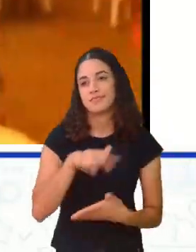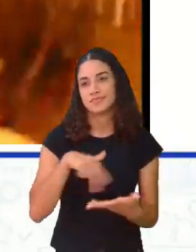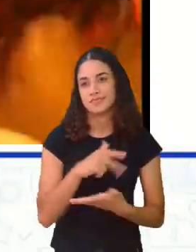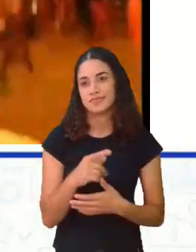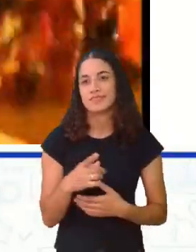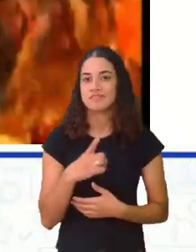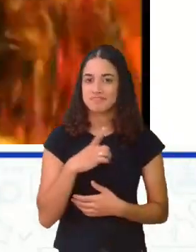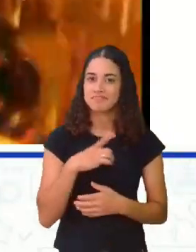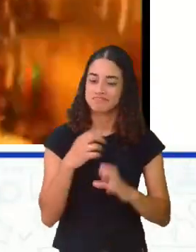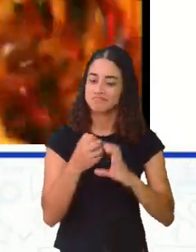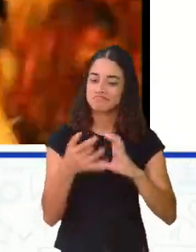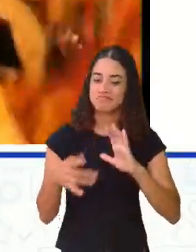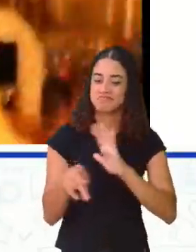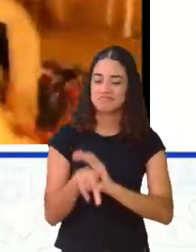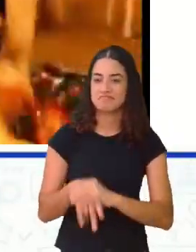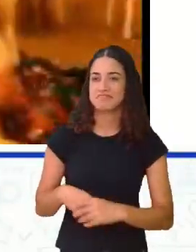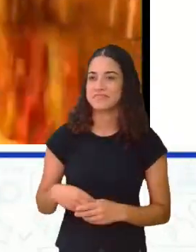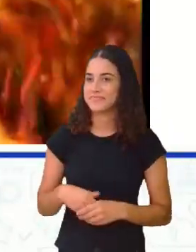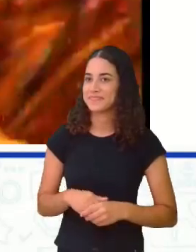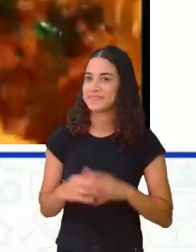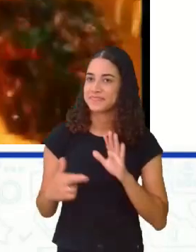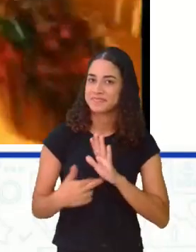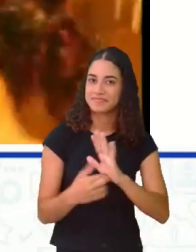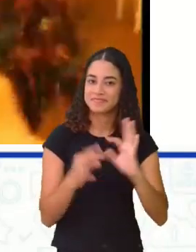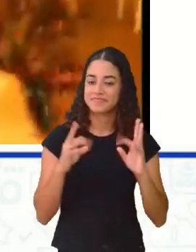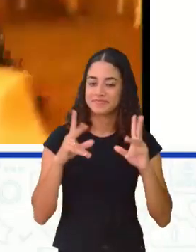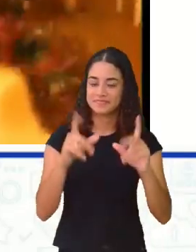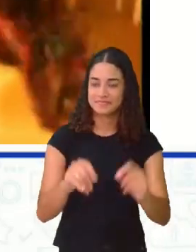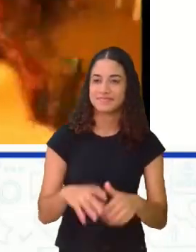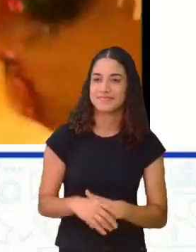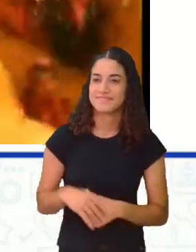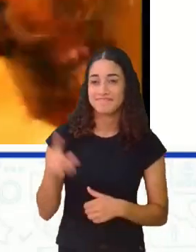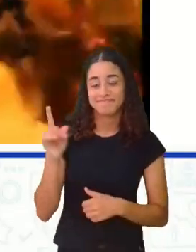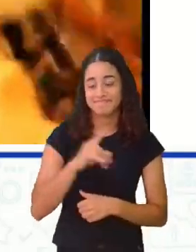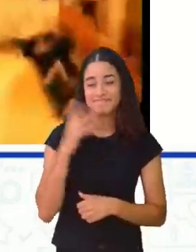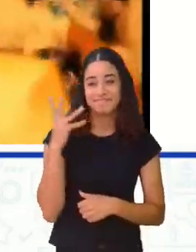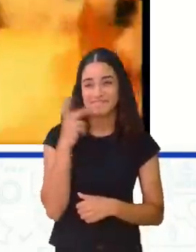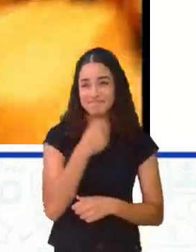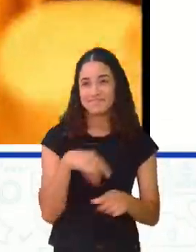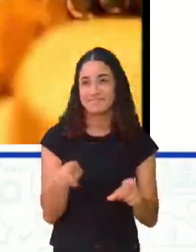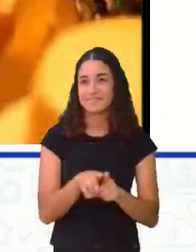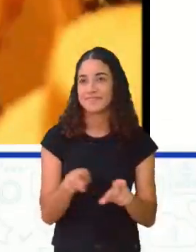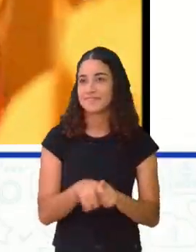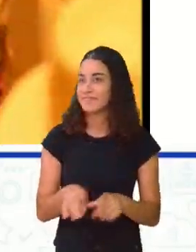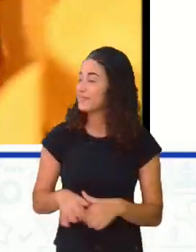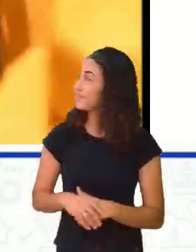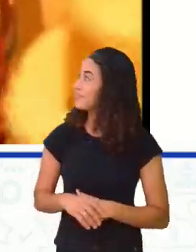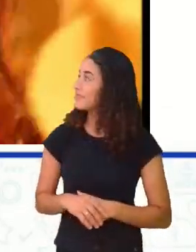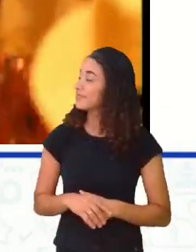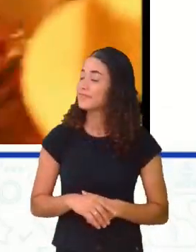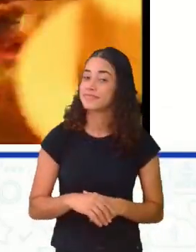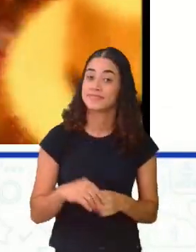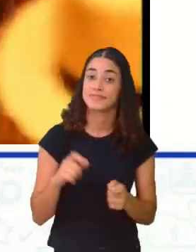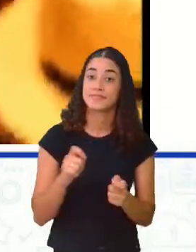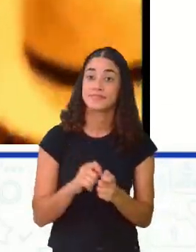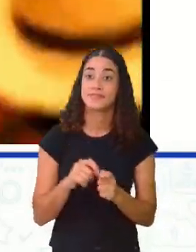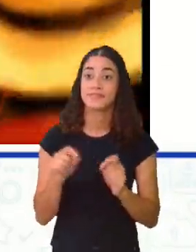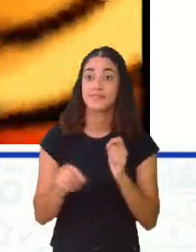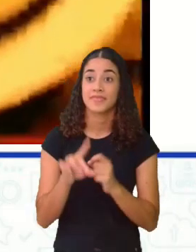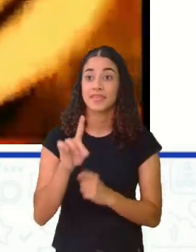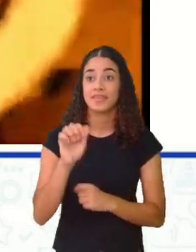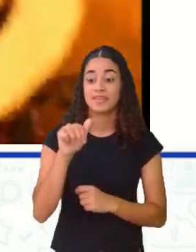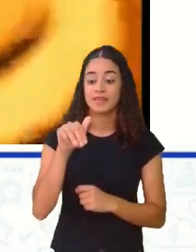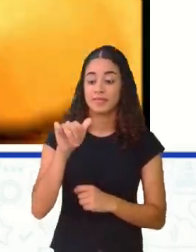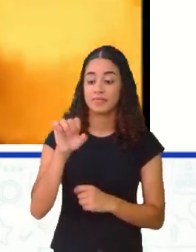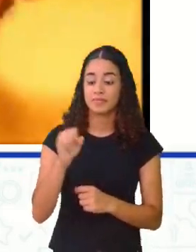tem esse caráter, né? De representar. Aí, vocês estão vendo, é linda a dança dos arcos, que é feita pelas damas e